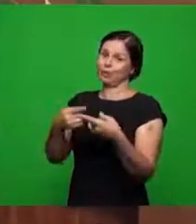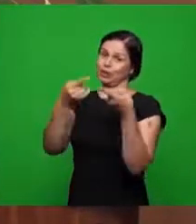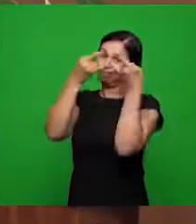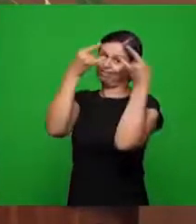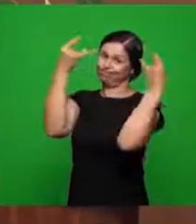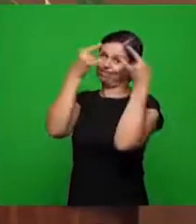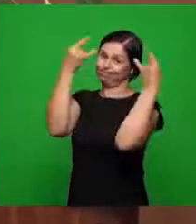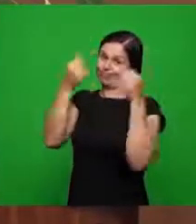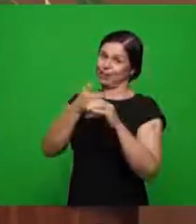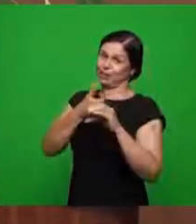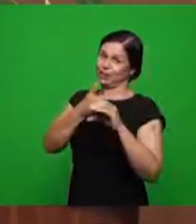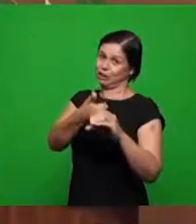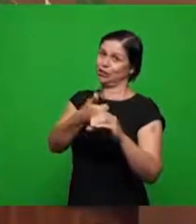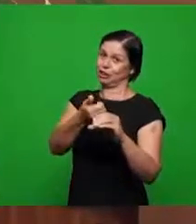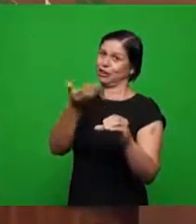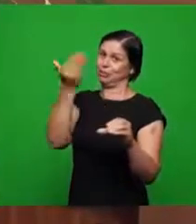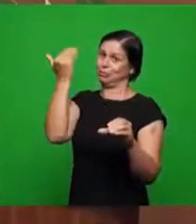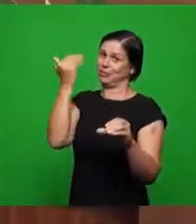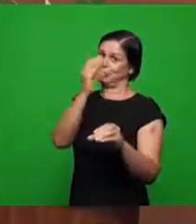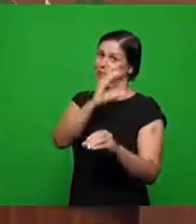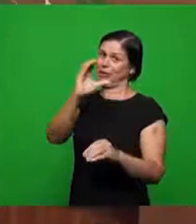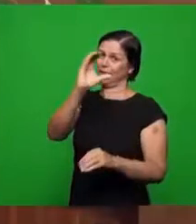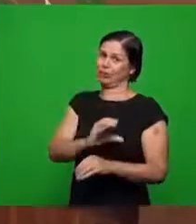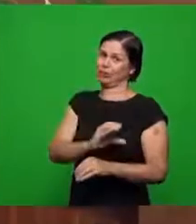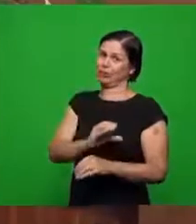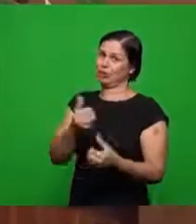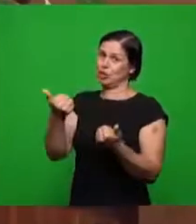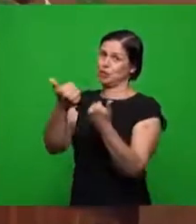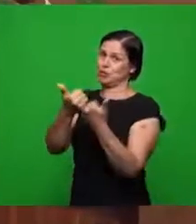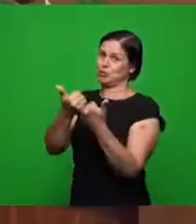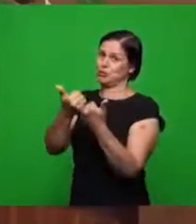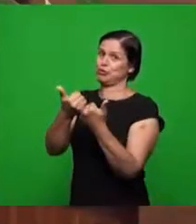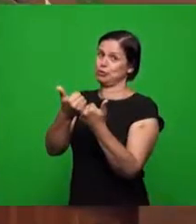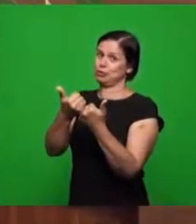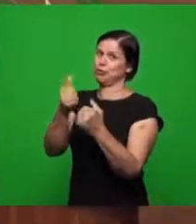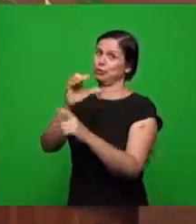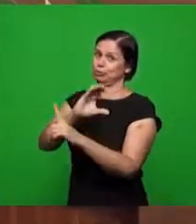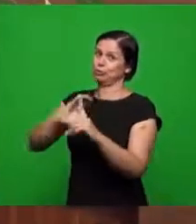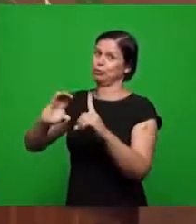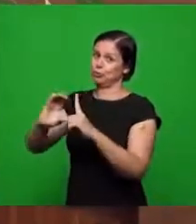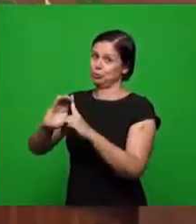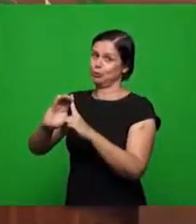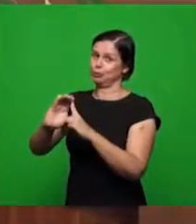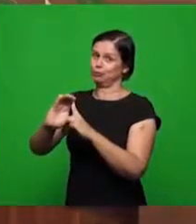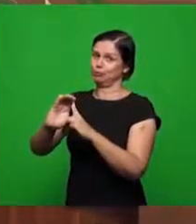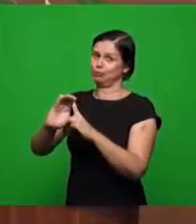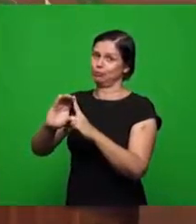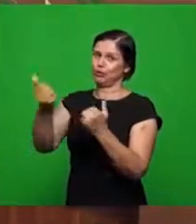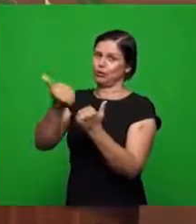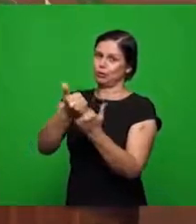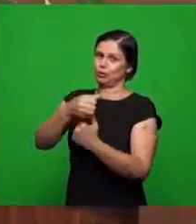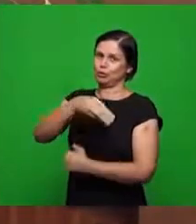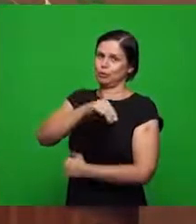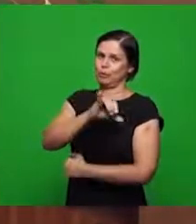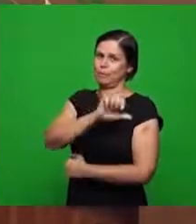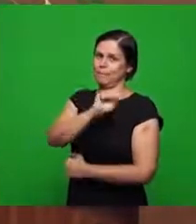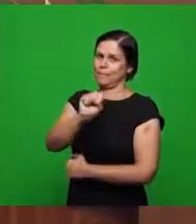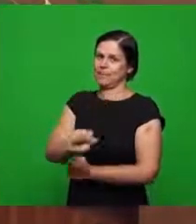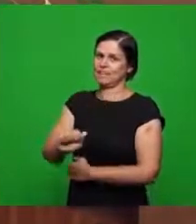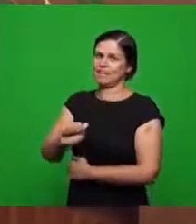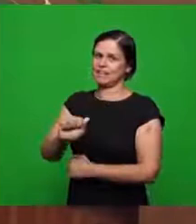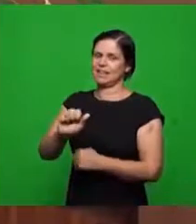cristianismo daquela época a culto e adoração a imagens